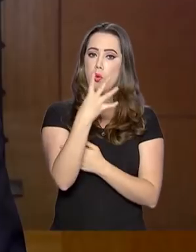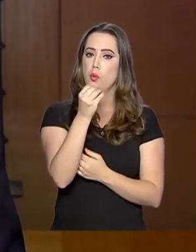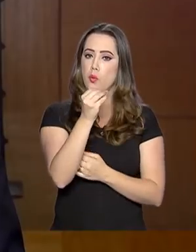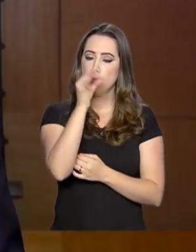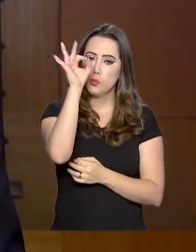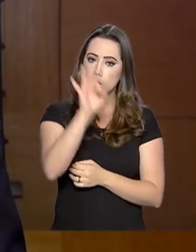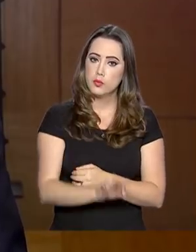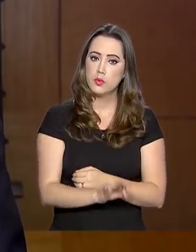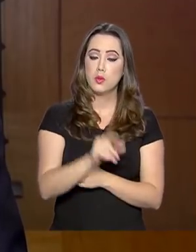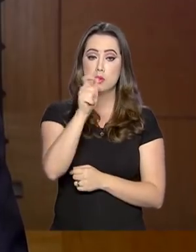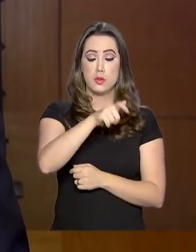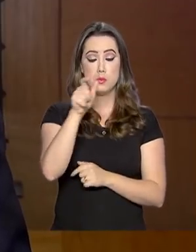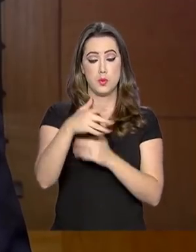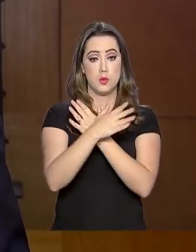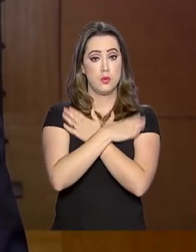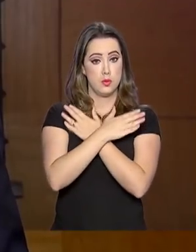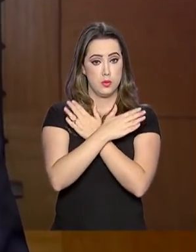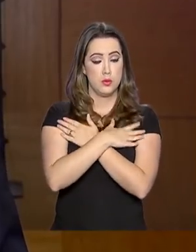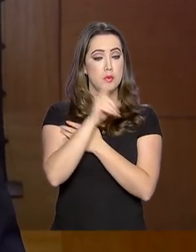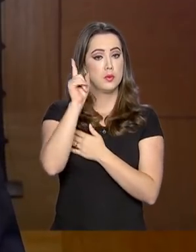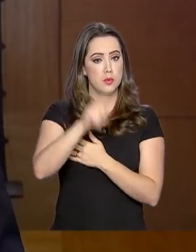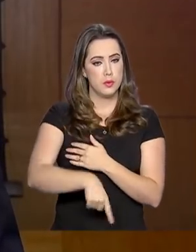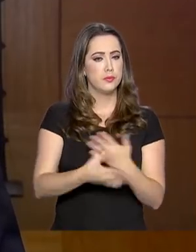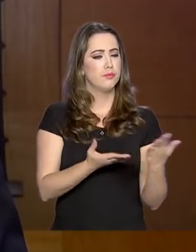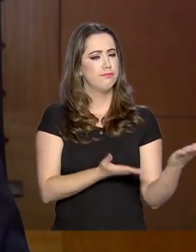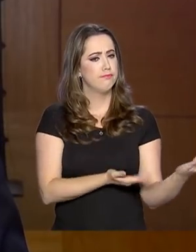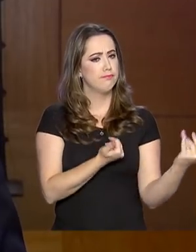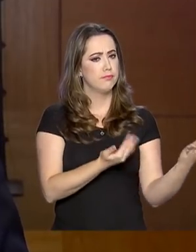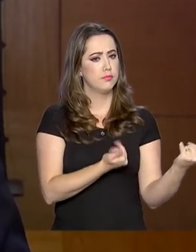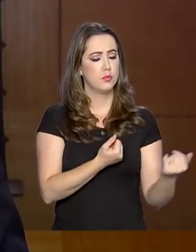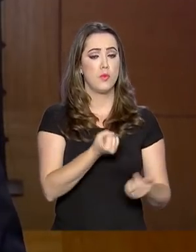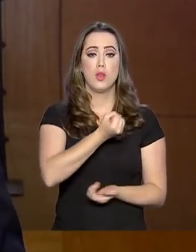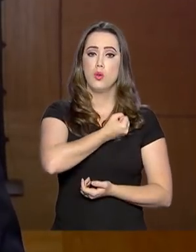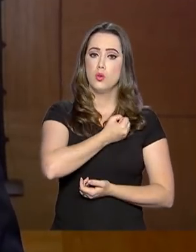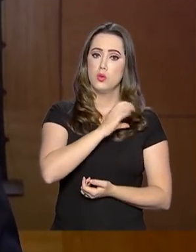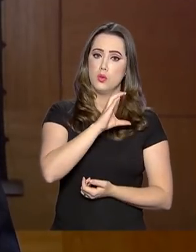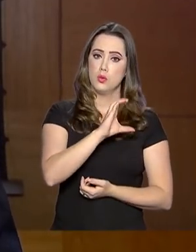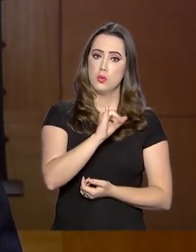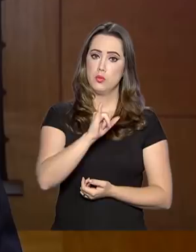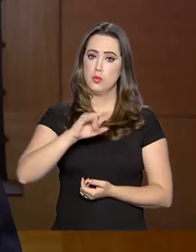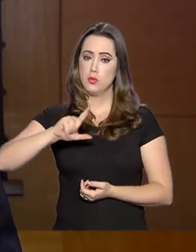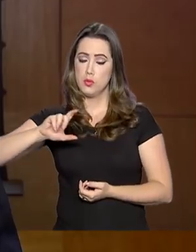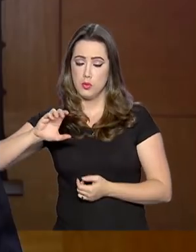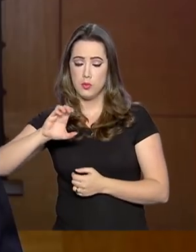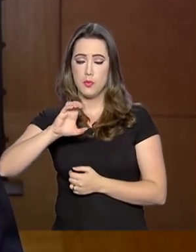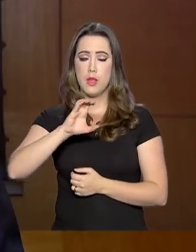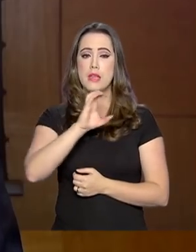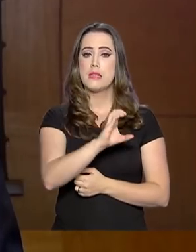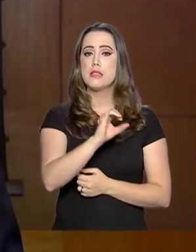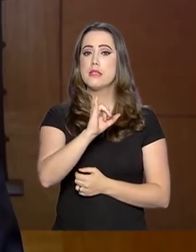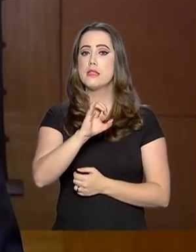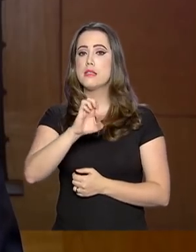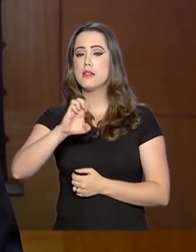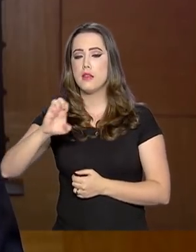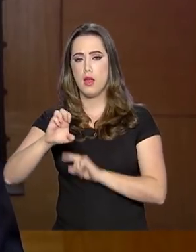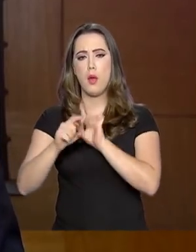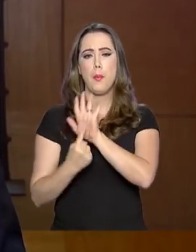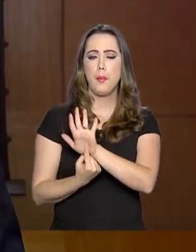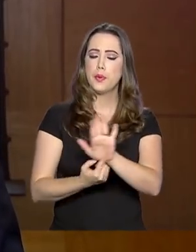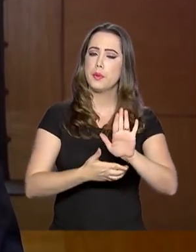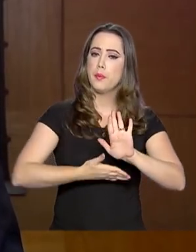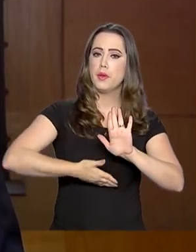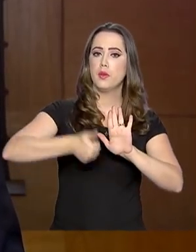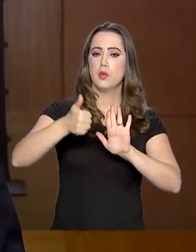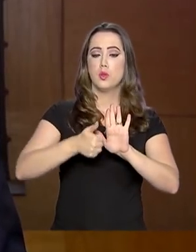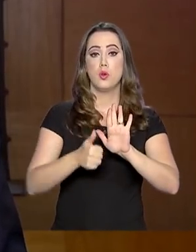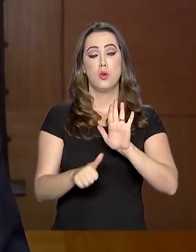% dos desempregados são jovens. Os números do CIE, no entanto, mostram uma discreta melhora nesse quadro.